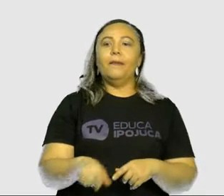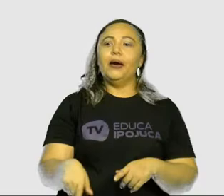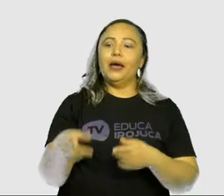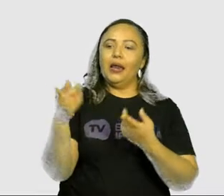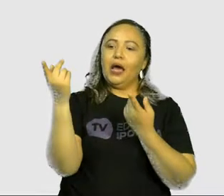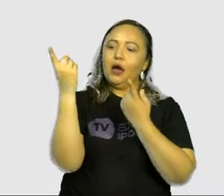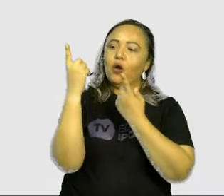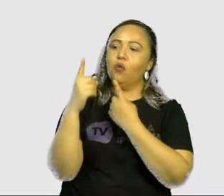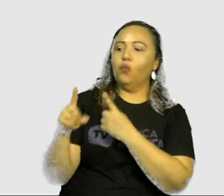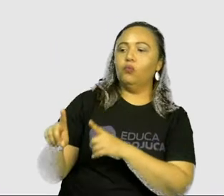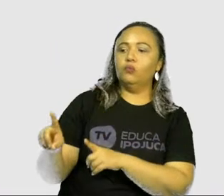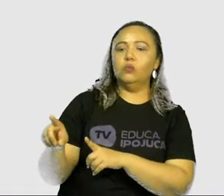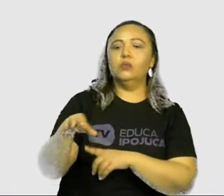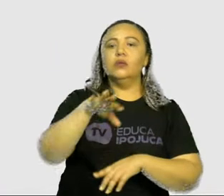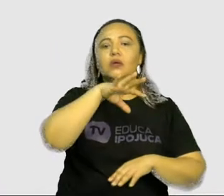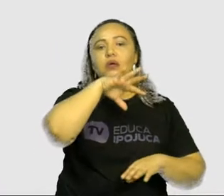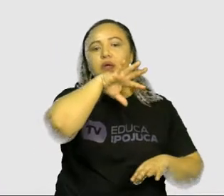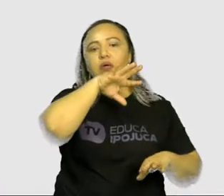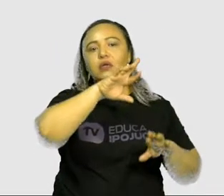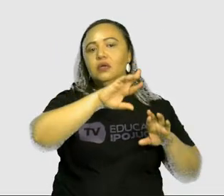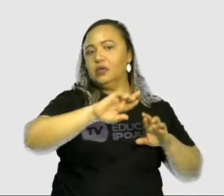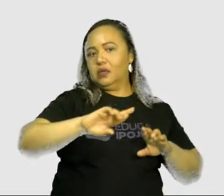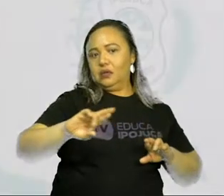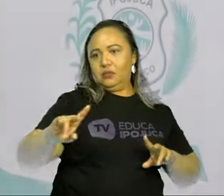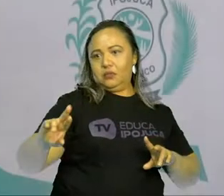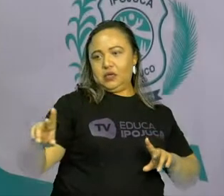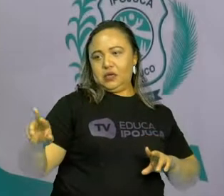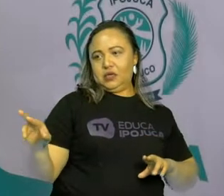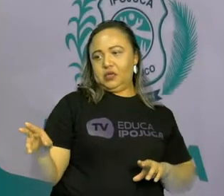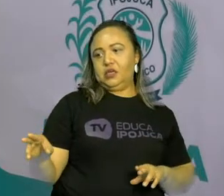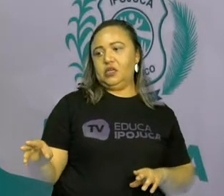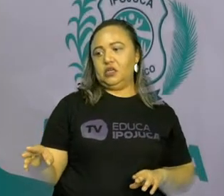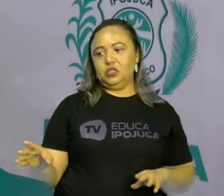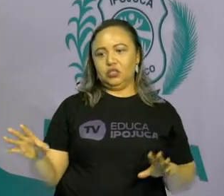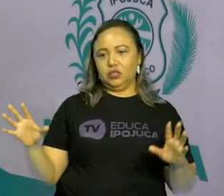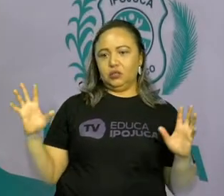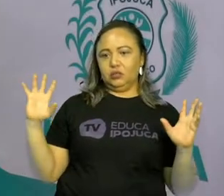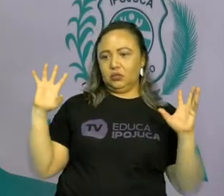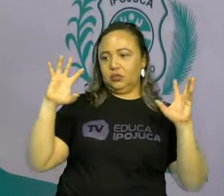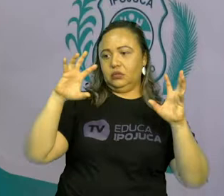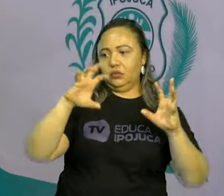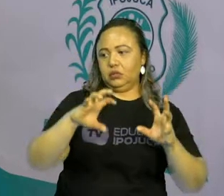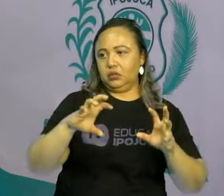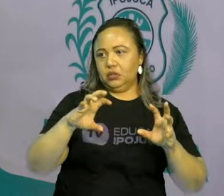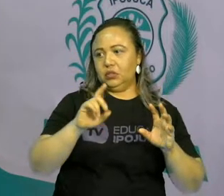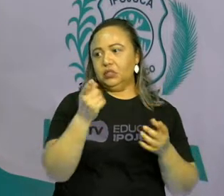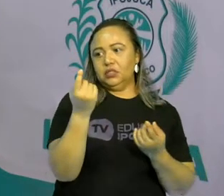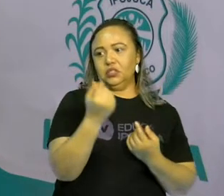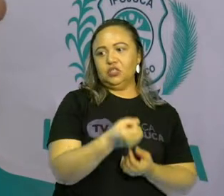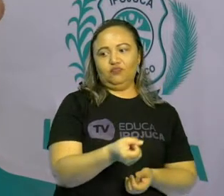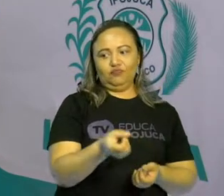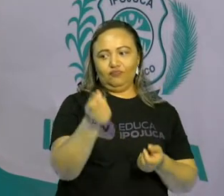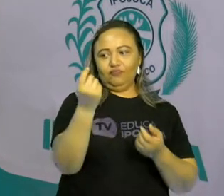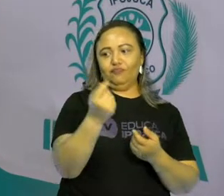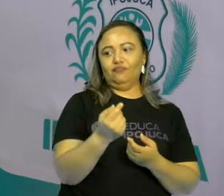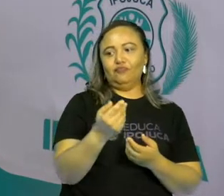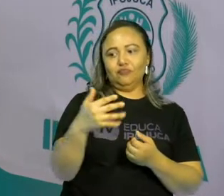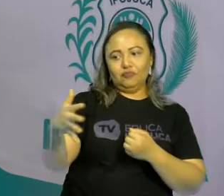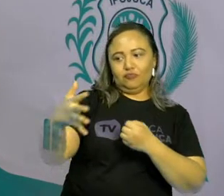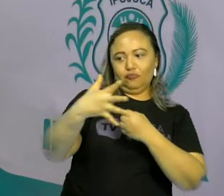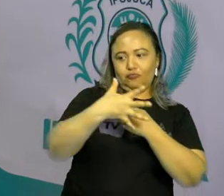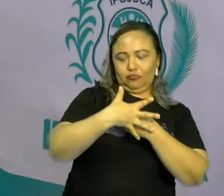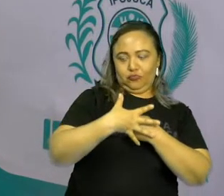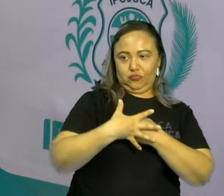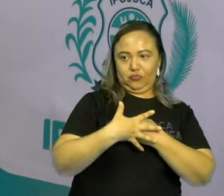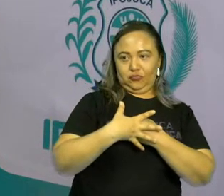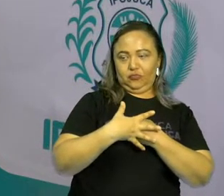Vocês olharam aí essa imagem? Então, antigamente, milhares de anos, começou a